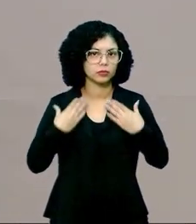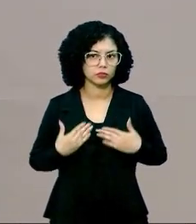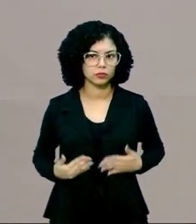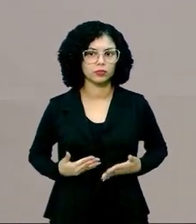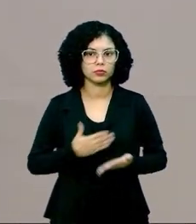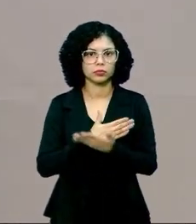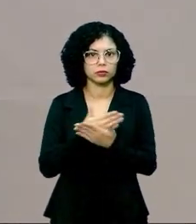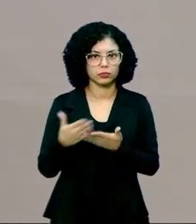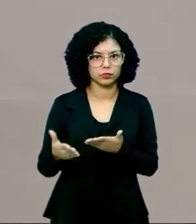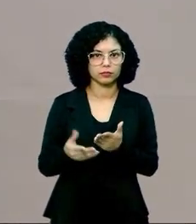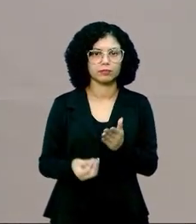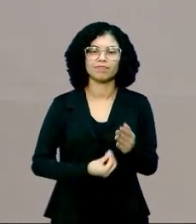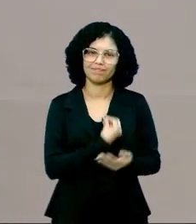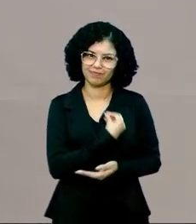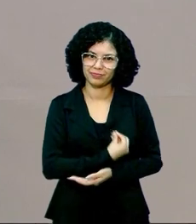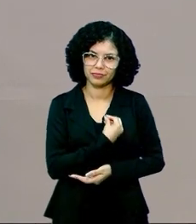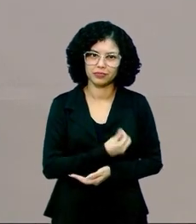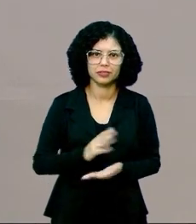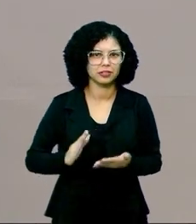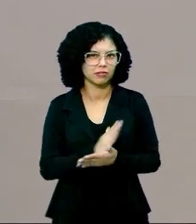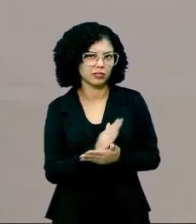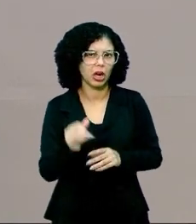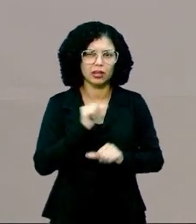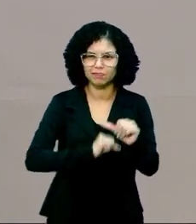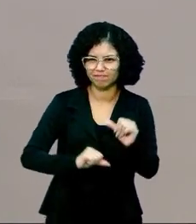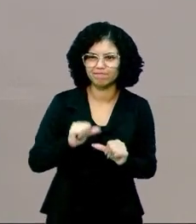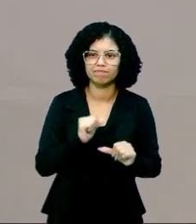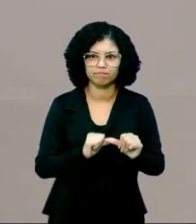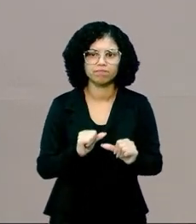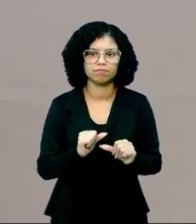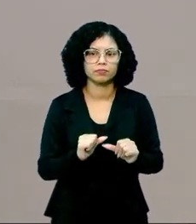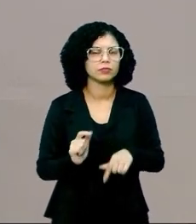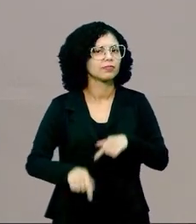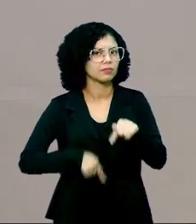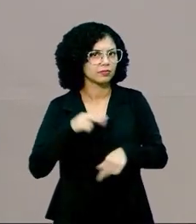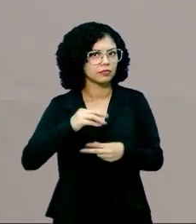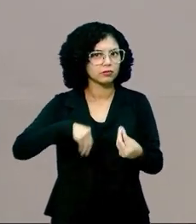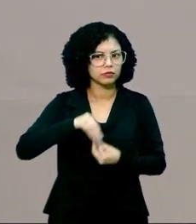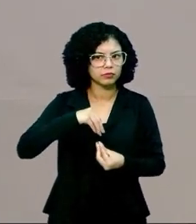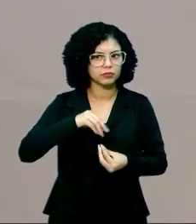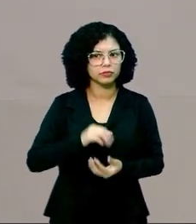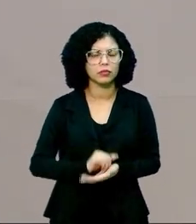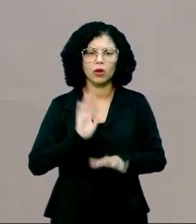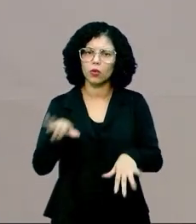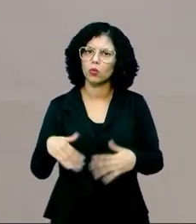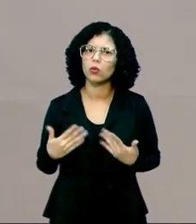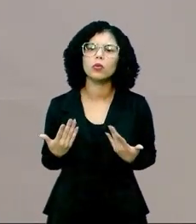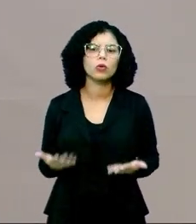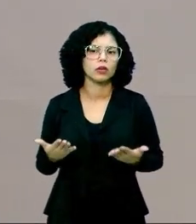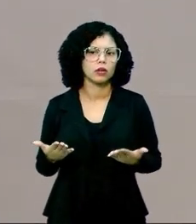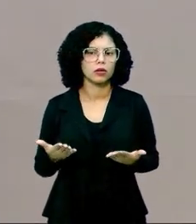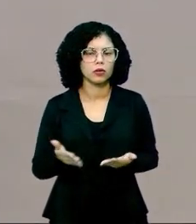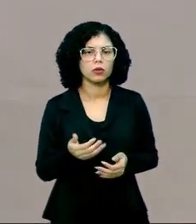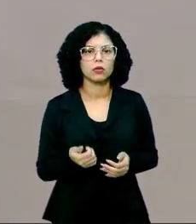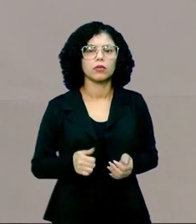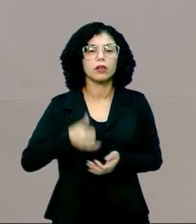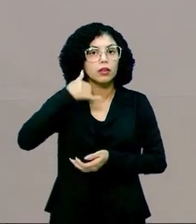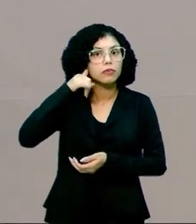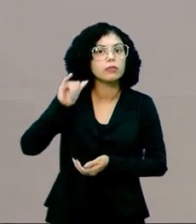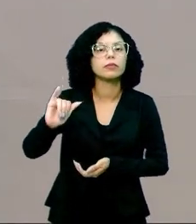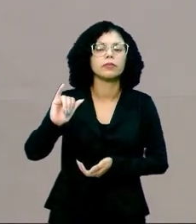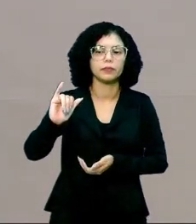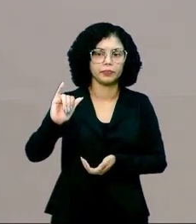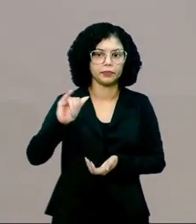começa a apresentar sintomas de algumas alterações das reações químicas. E qual seria o meio de tentar reverter isso?